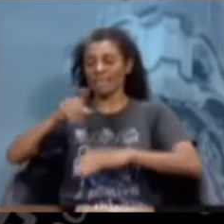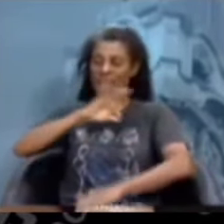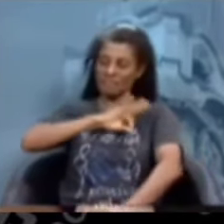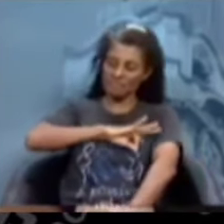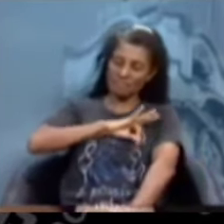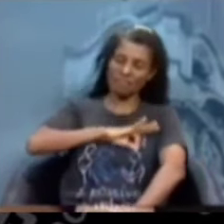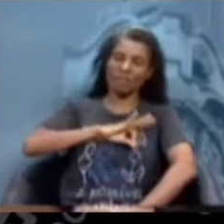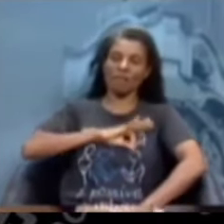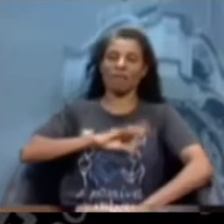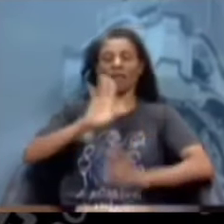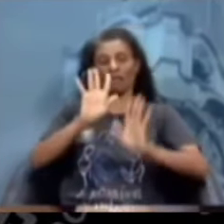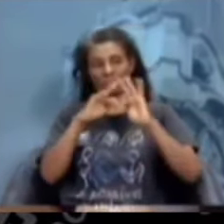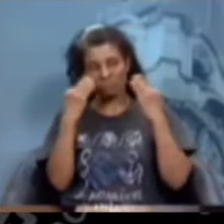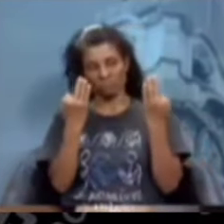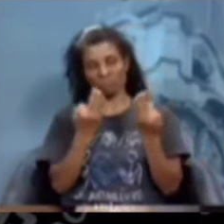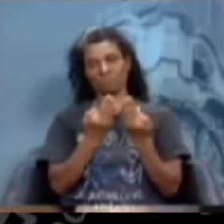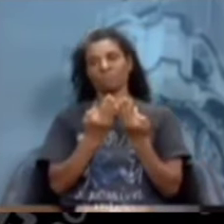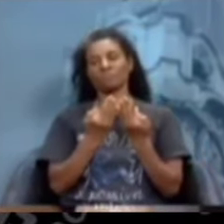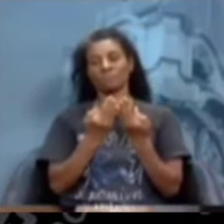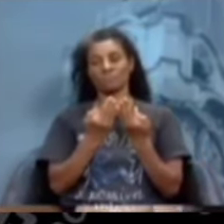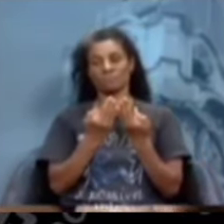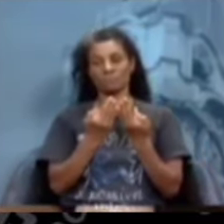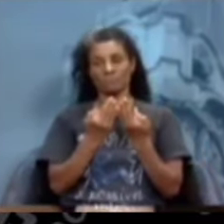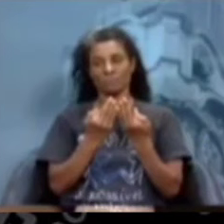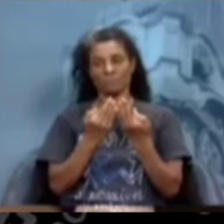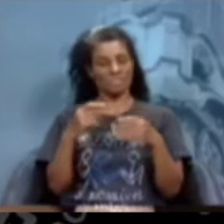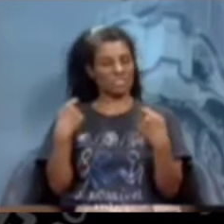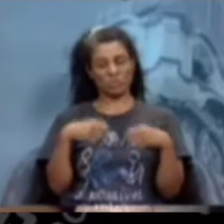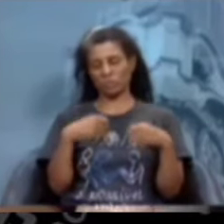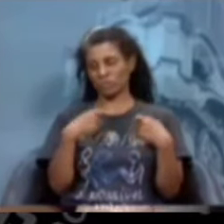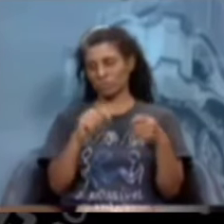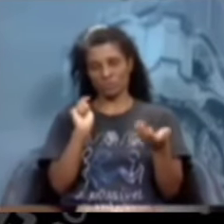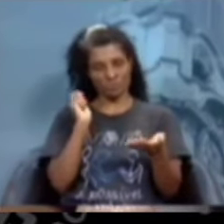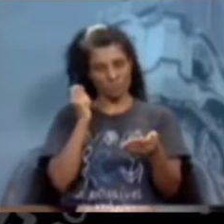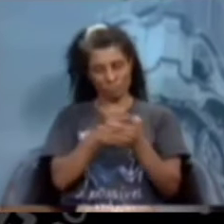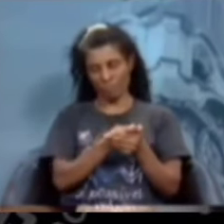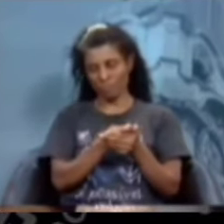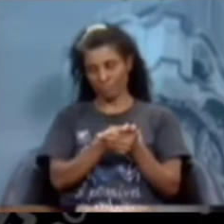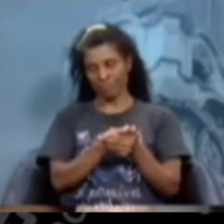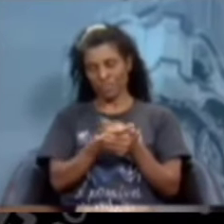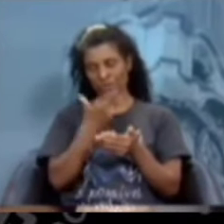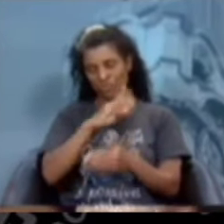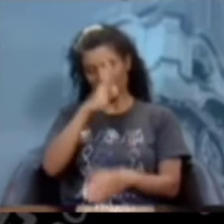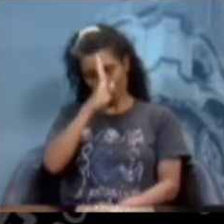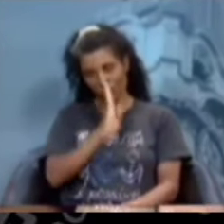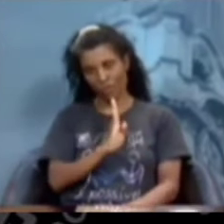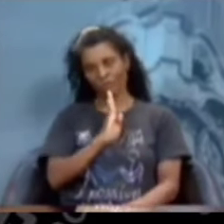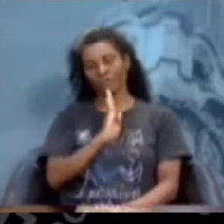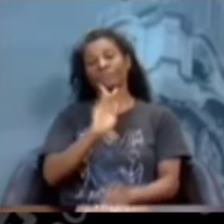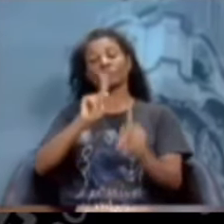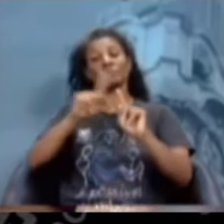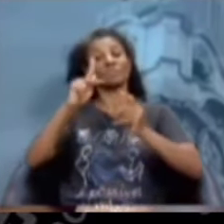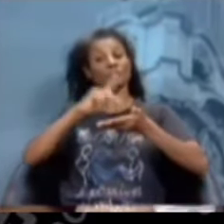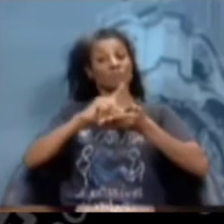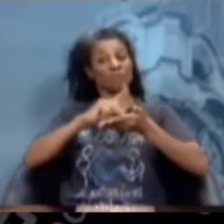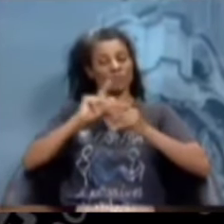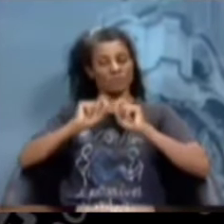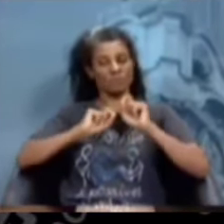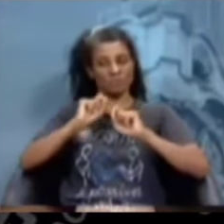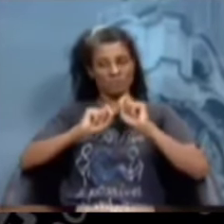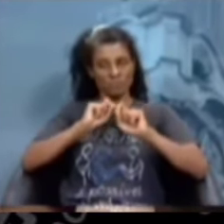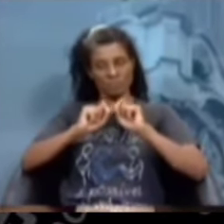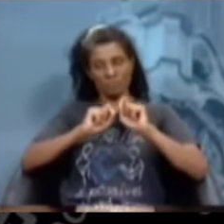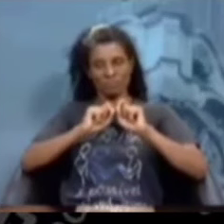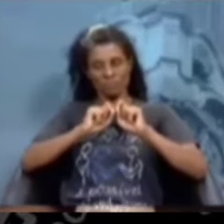salarial da família, não vão precisar, mas, na verdade, a caixa